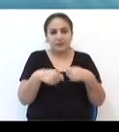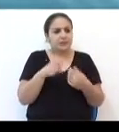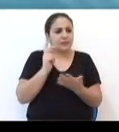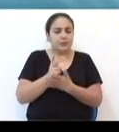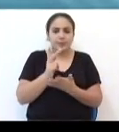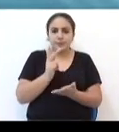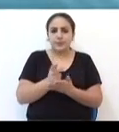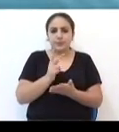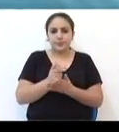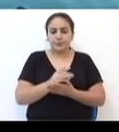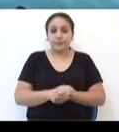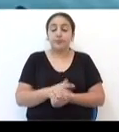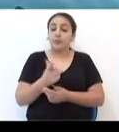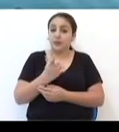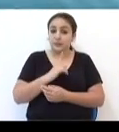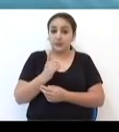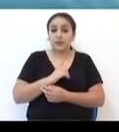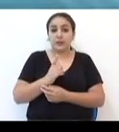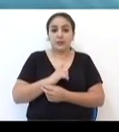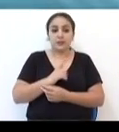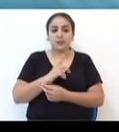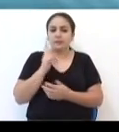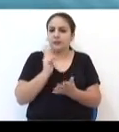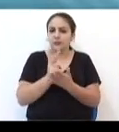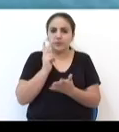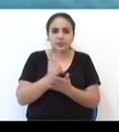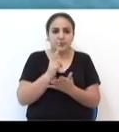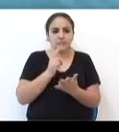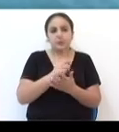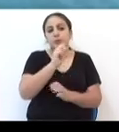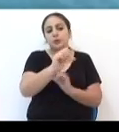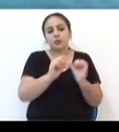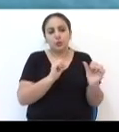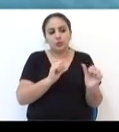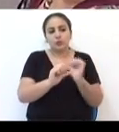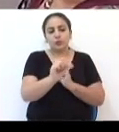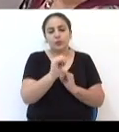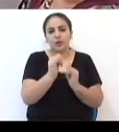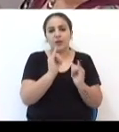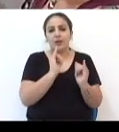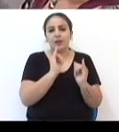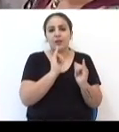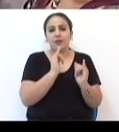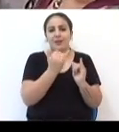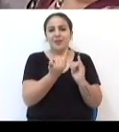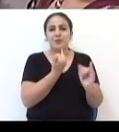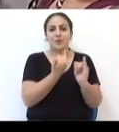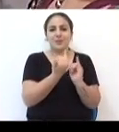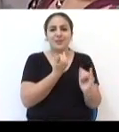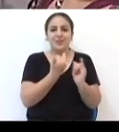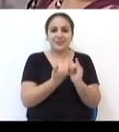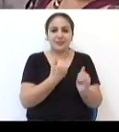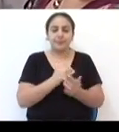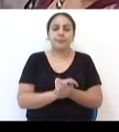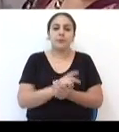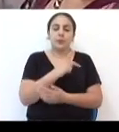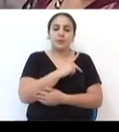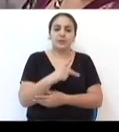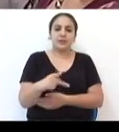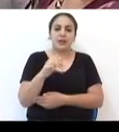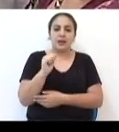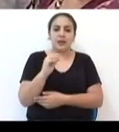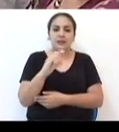todo momento. Existe uma instantaneidade na troca de informações. Já o presidente da CISA destaca a